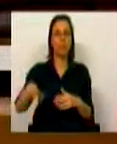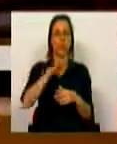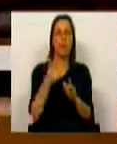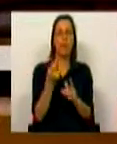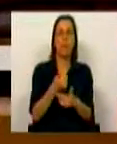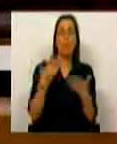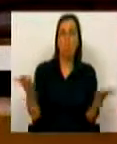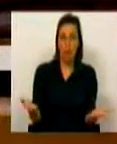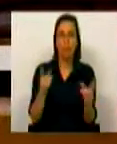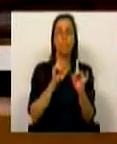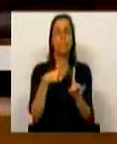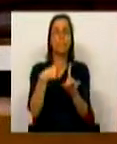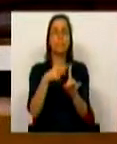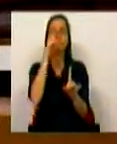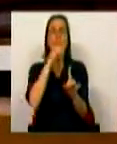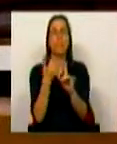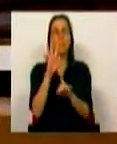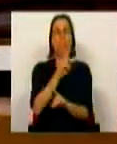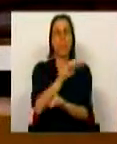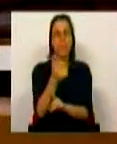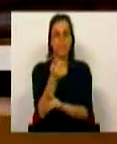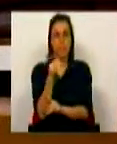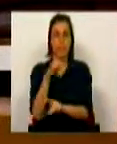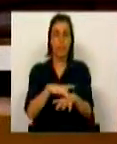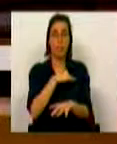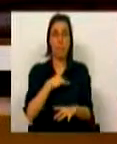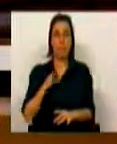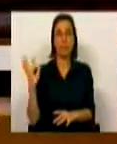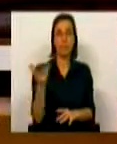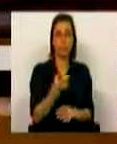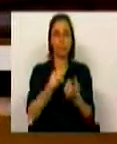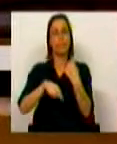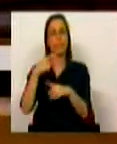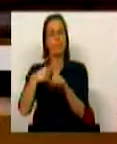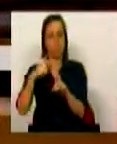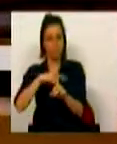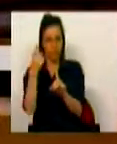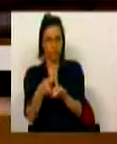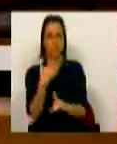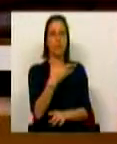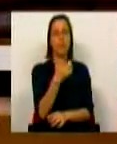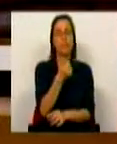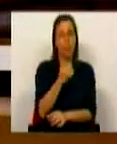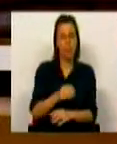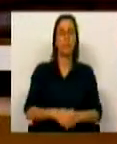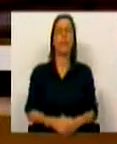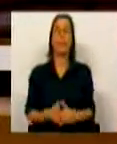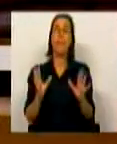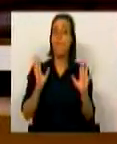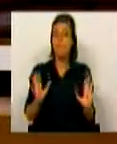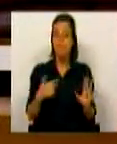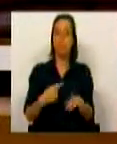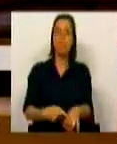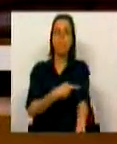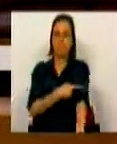carenciadas, de que beneficiam mais de 350 médicos e de que irão beneficiar este ano mais de 150. Mas fomos